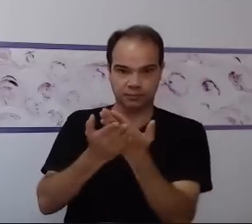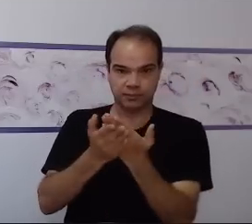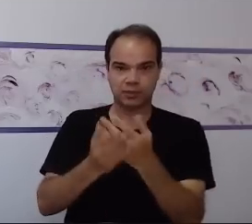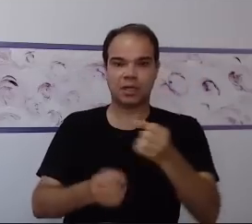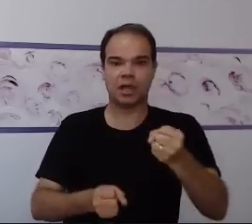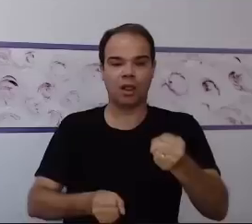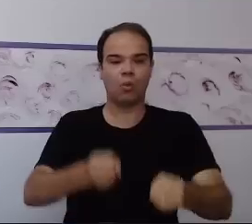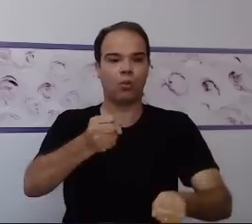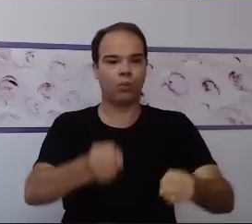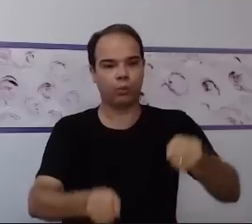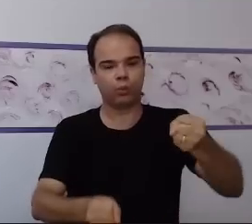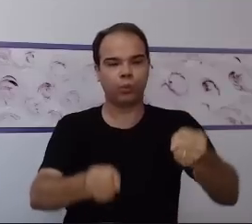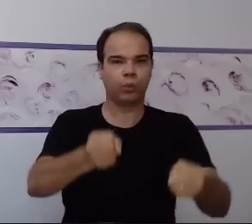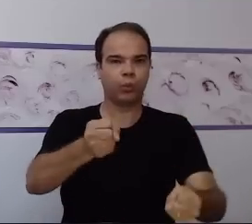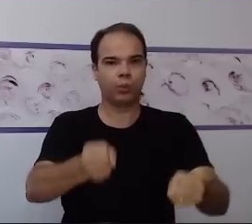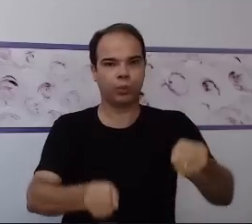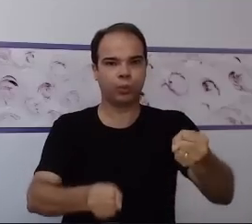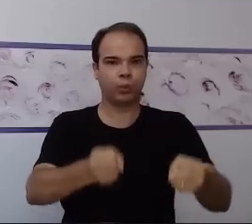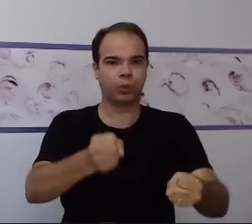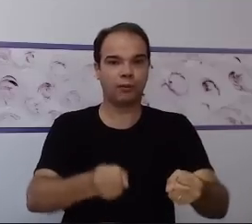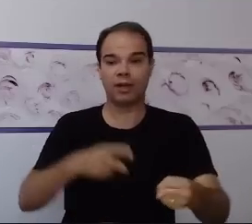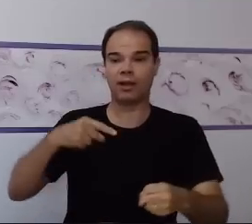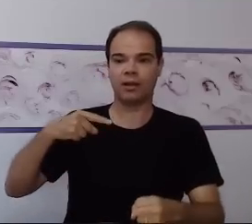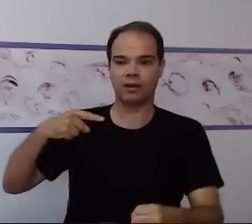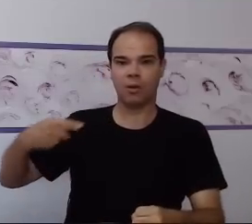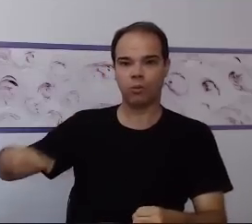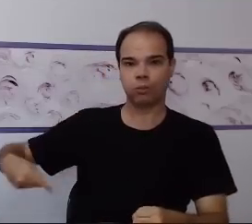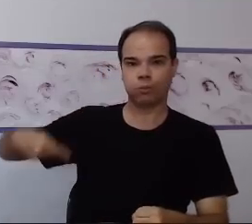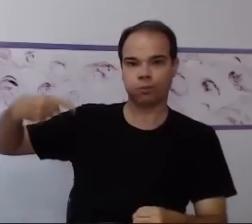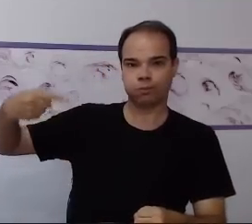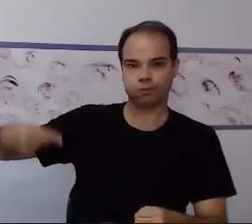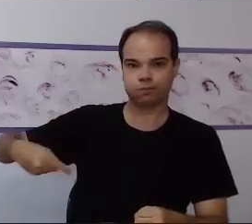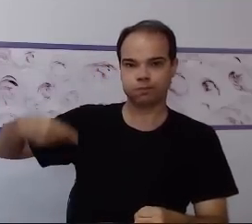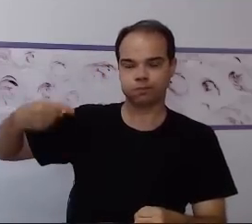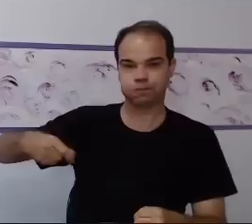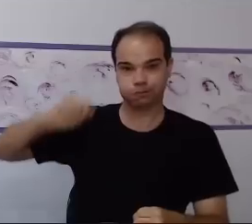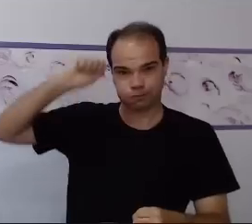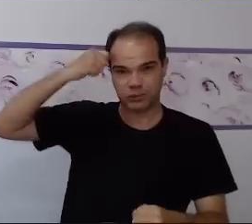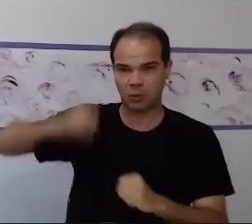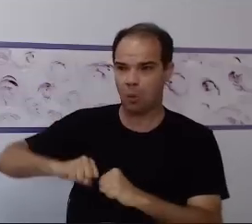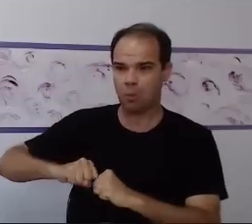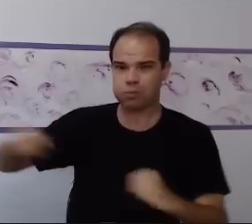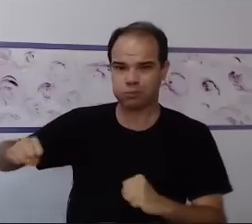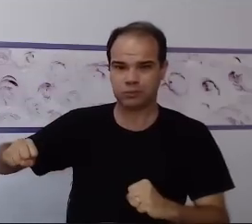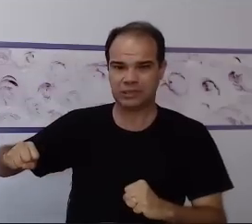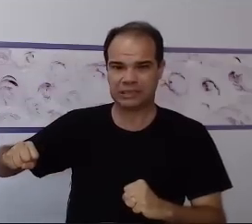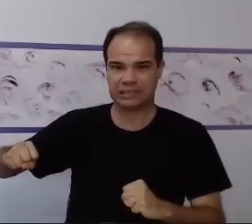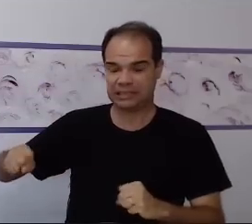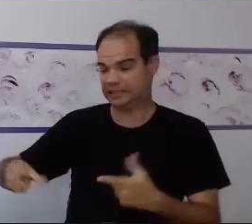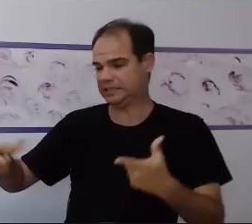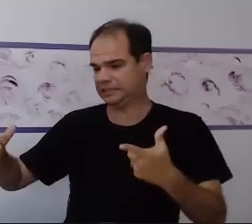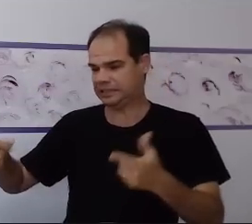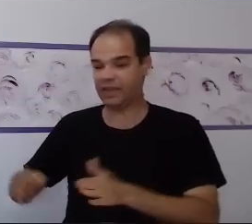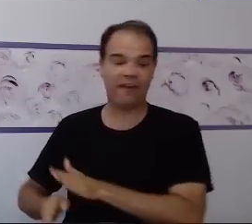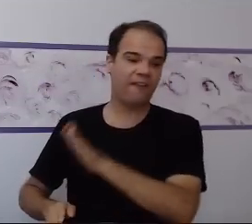carro, furou o pneu, ela teve que desviar o caminho, passar na borracharia e depois levou para a escola. Então, essa criança